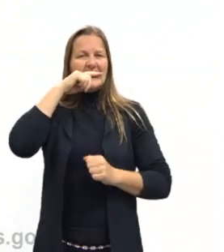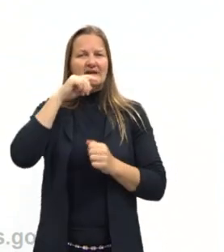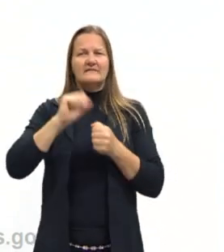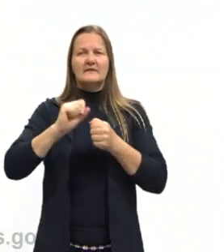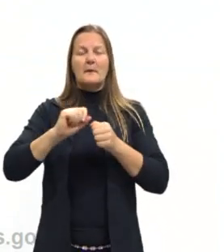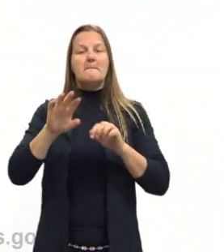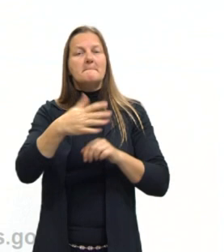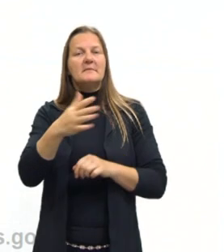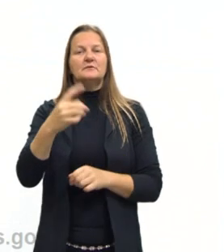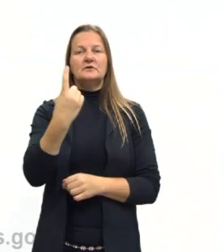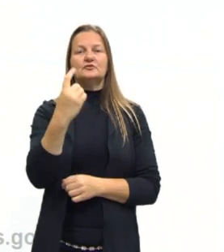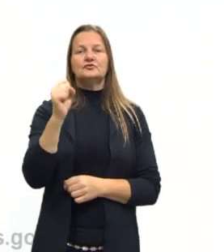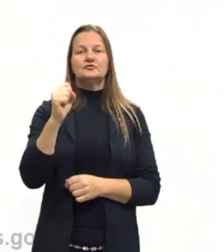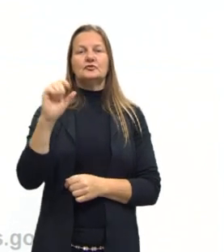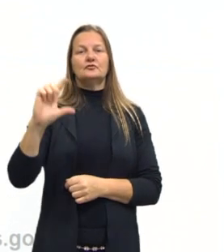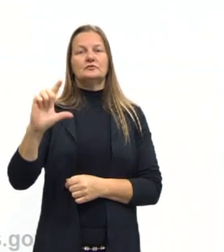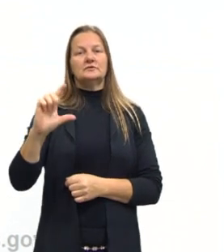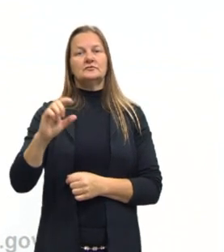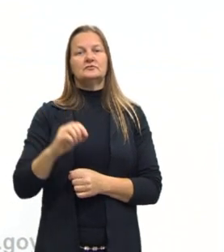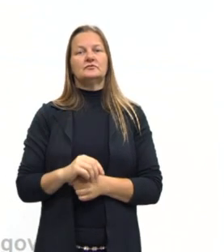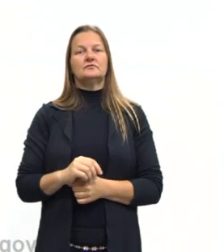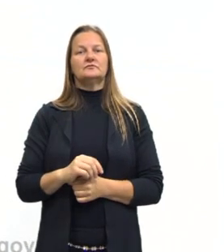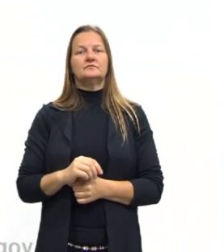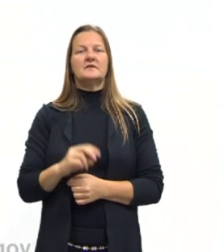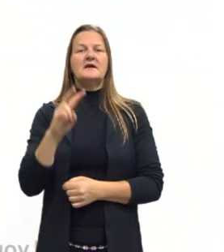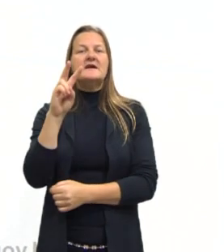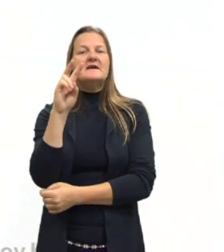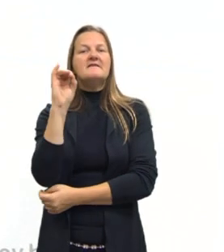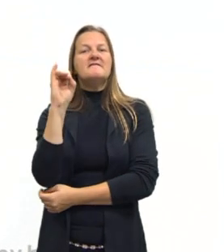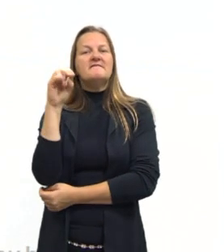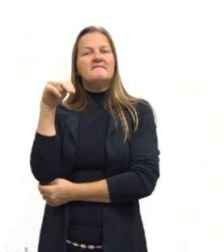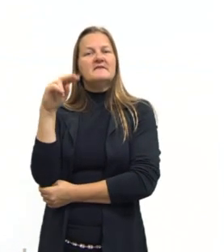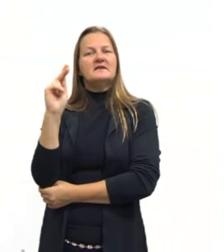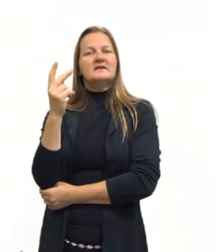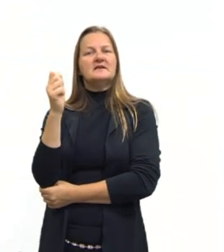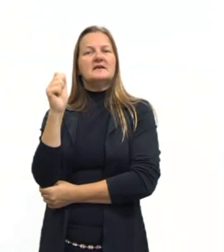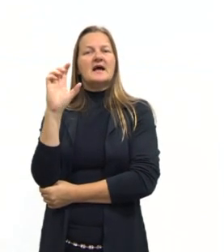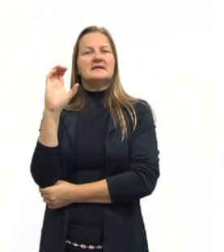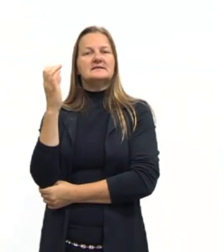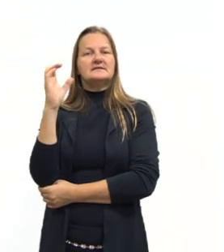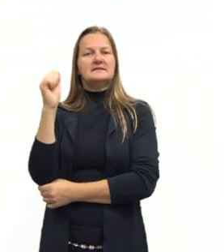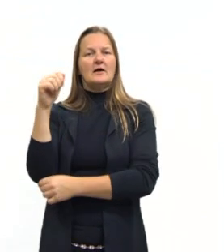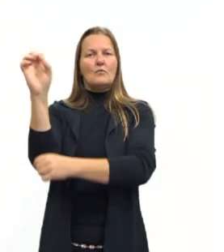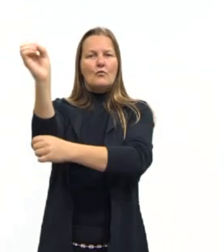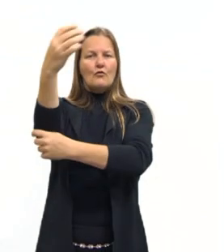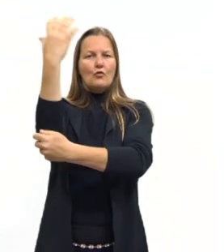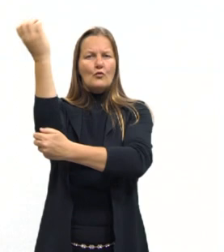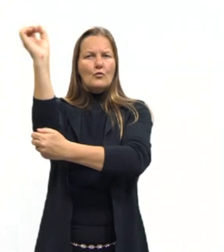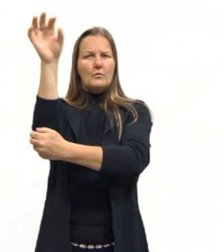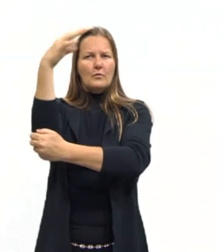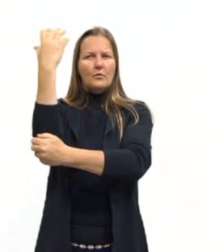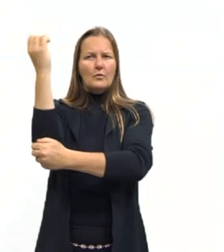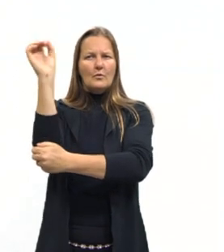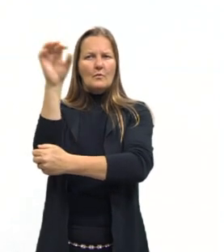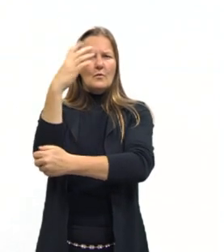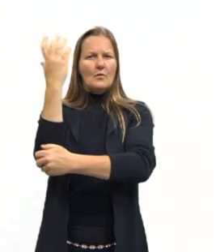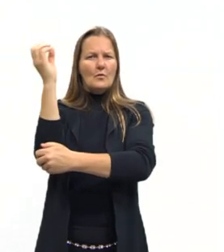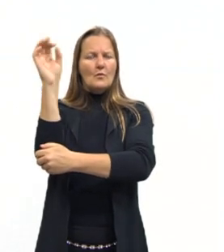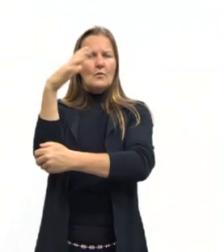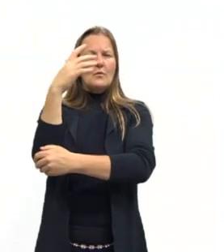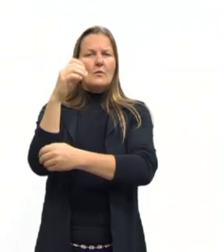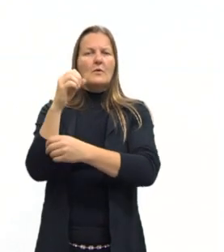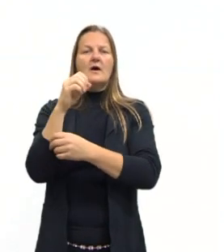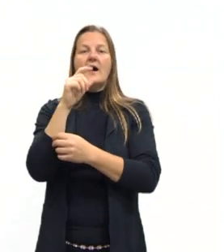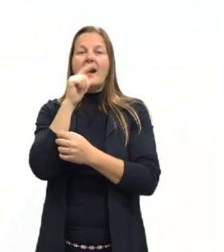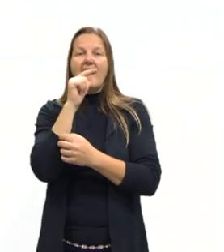cerca de 18 litros de vinhaça, que é utilizado na irrigação das plantações de cana-de-açúcar,